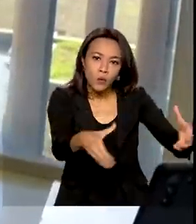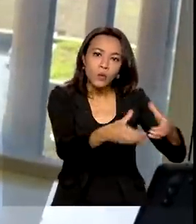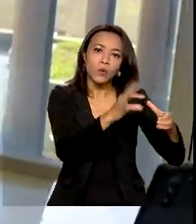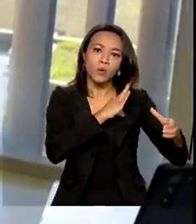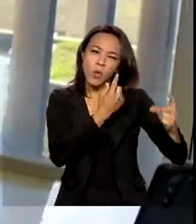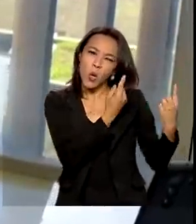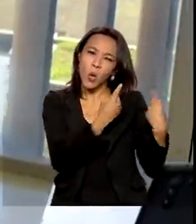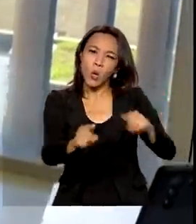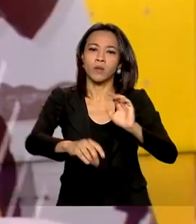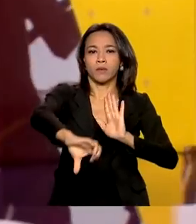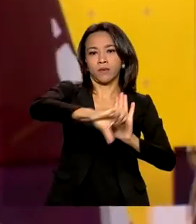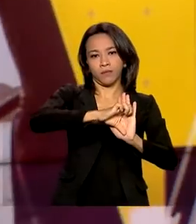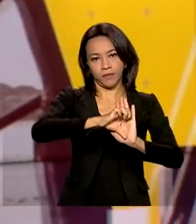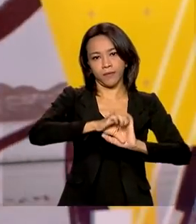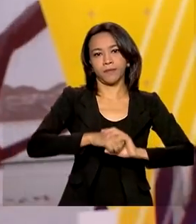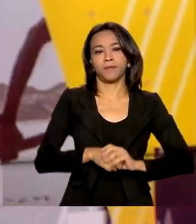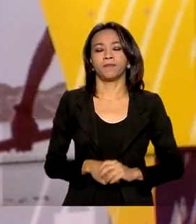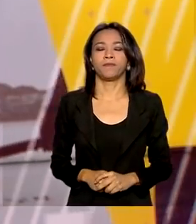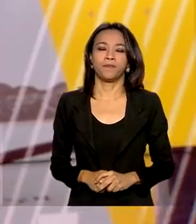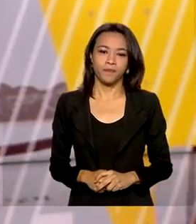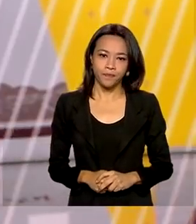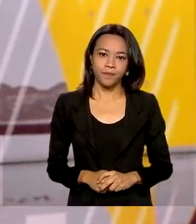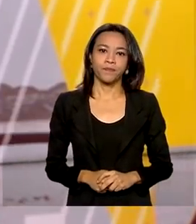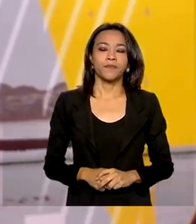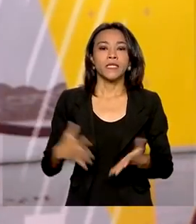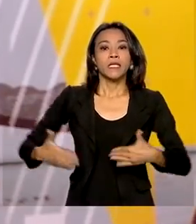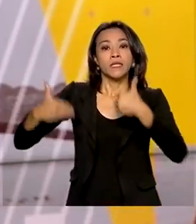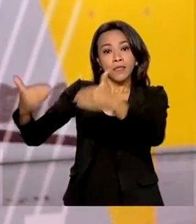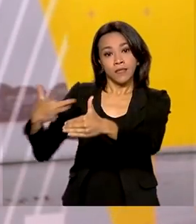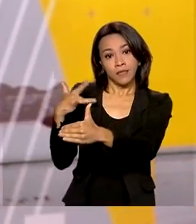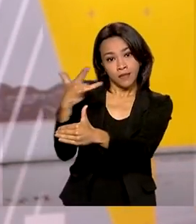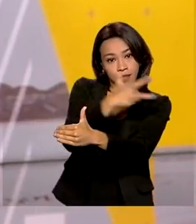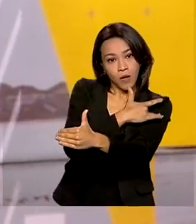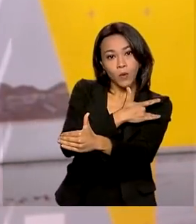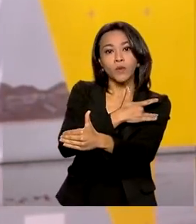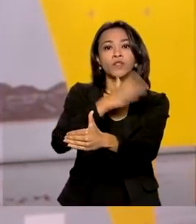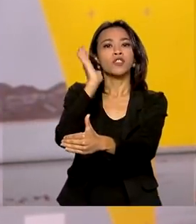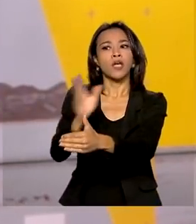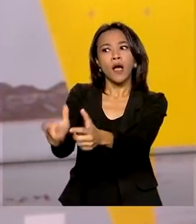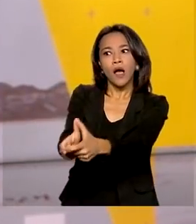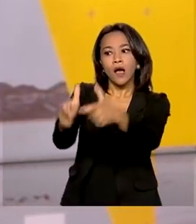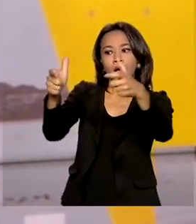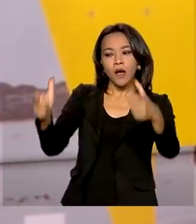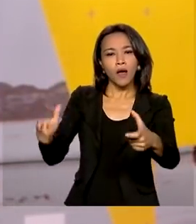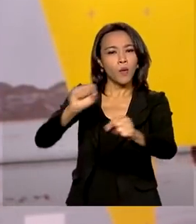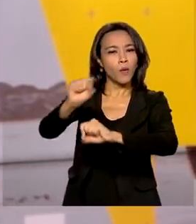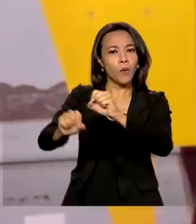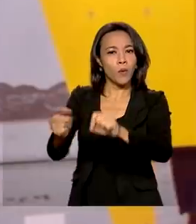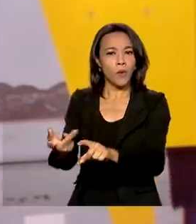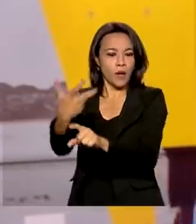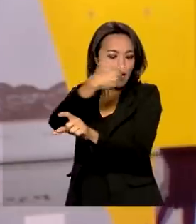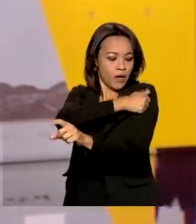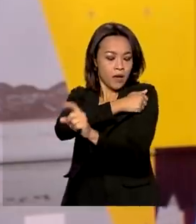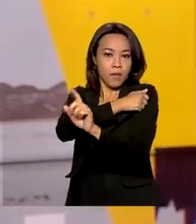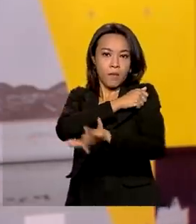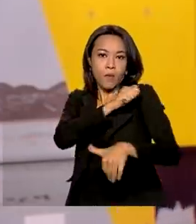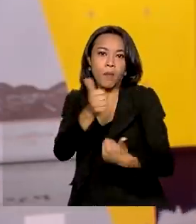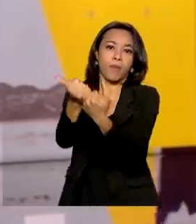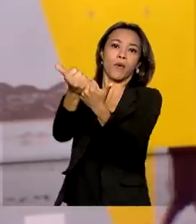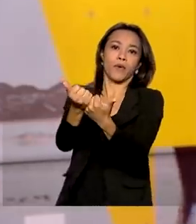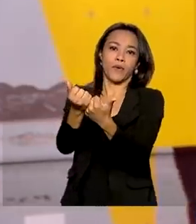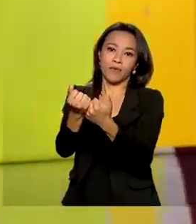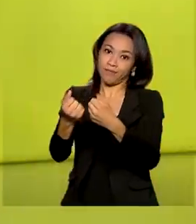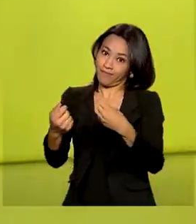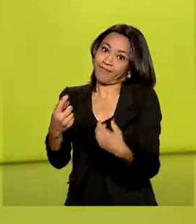combate ao crime organizado. O Ministério da Saúde ampliou o grupo prioritário para uma dose de reforço da vacina contra a Covid